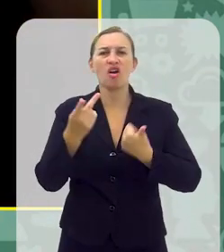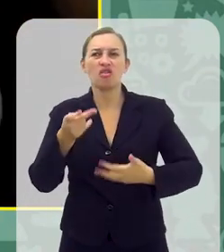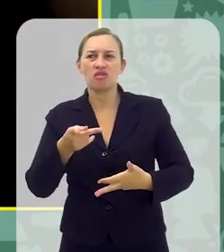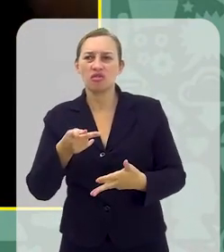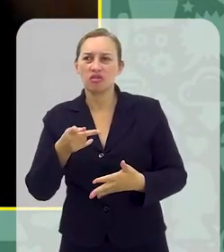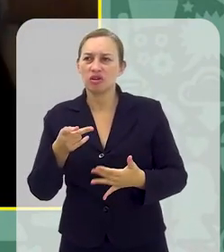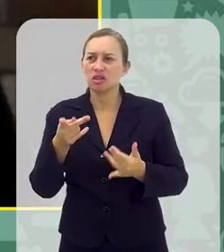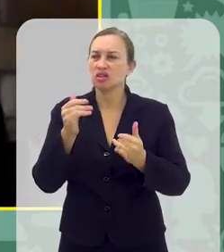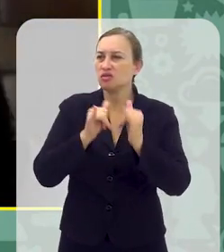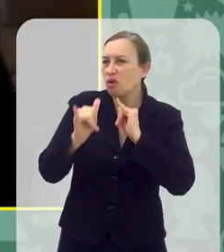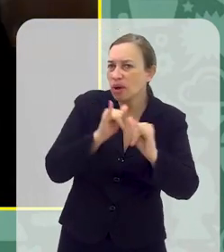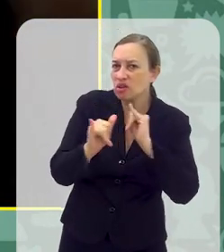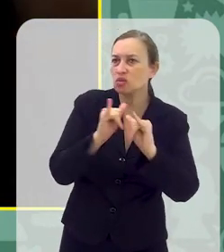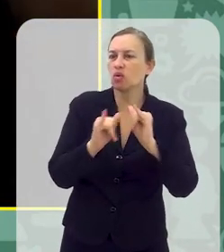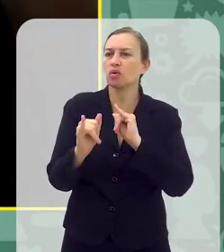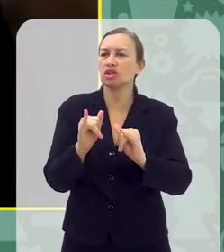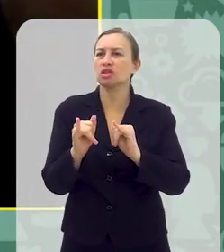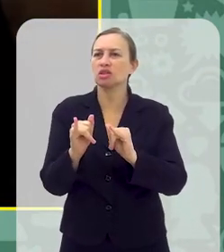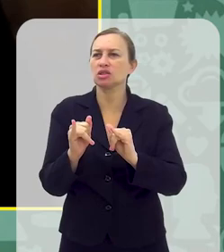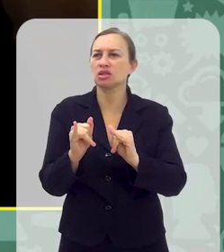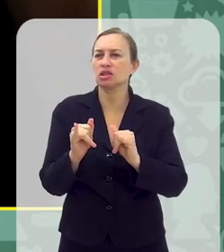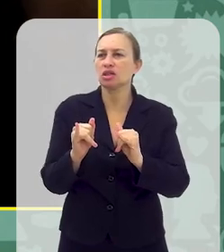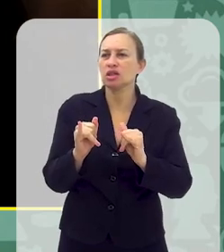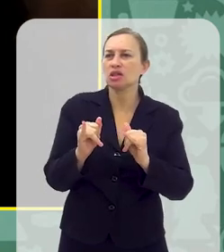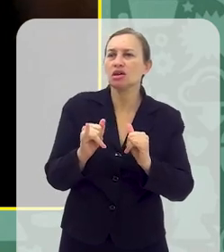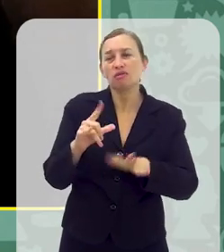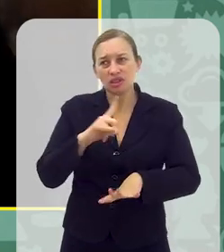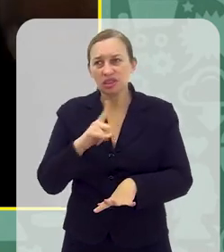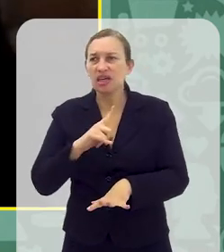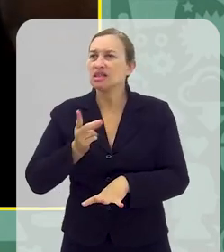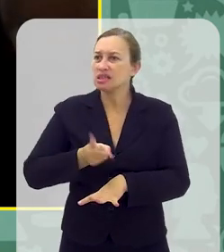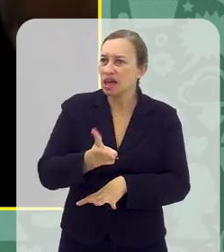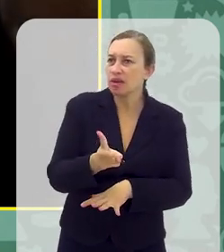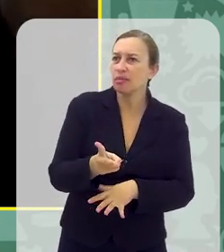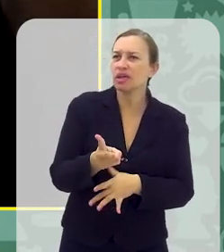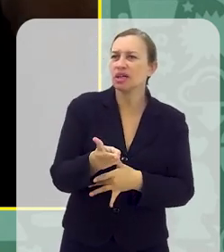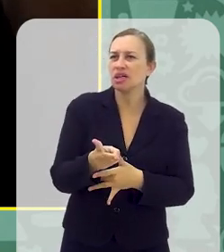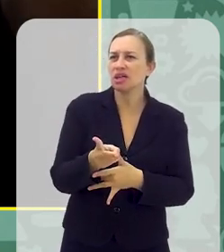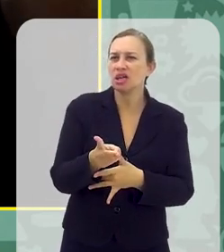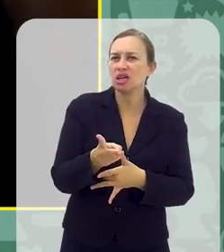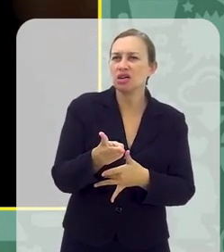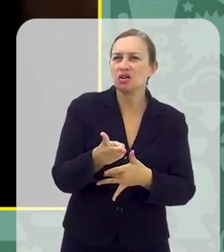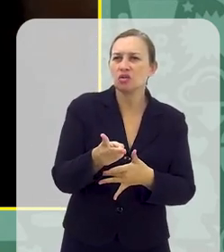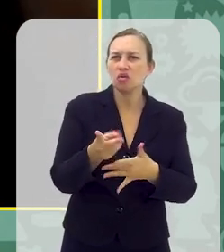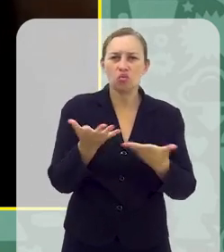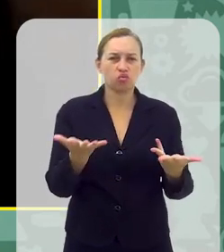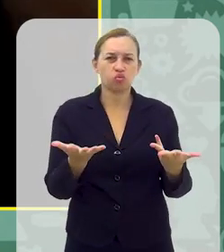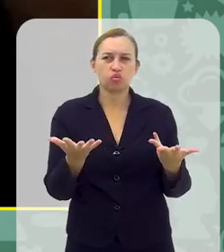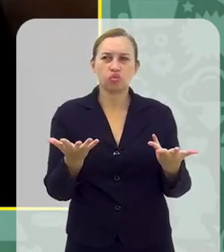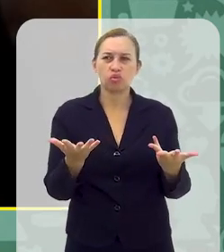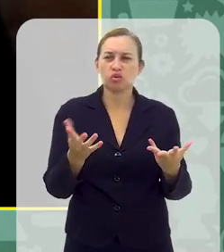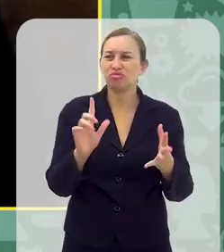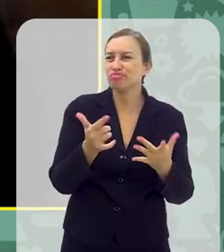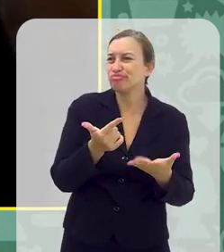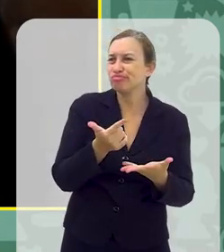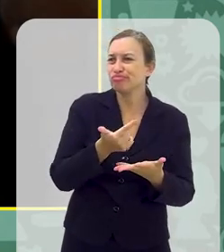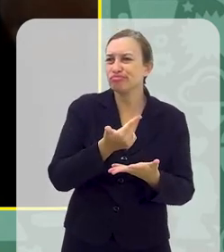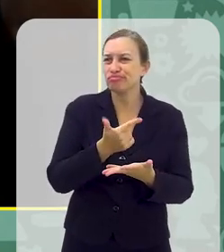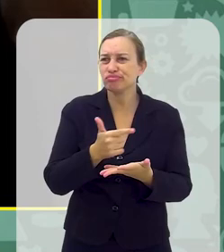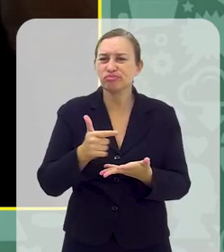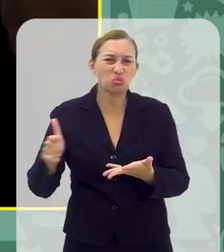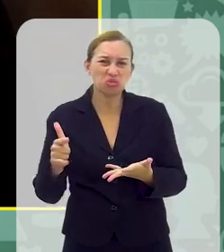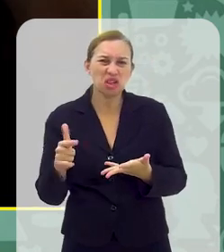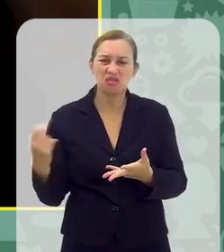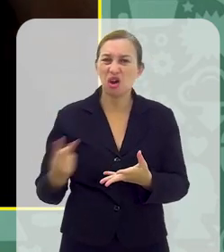comentário De não ter ali curtidas E aí eles colocarem isso como uma... Não estarem sendo vistos, não estarem sendo